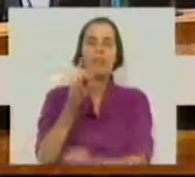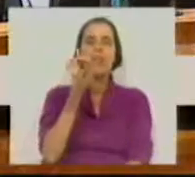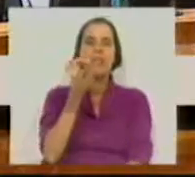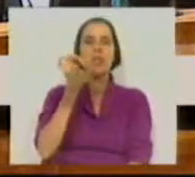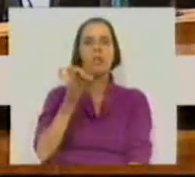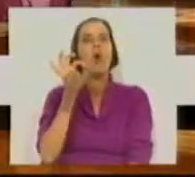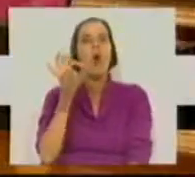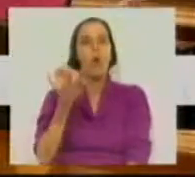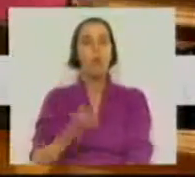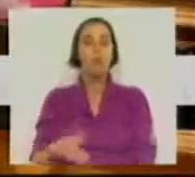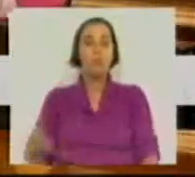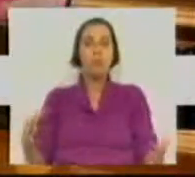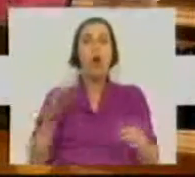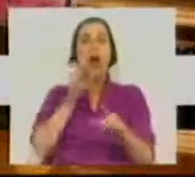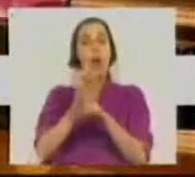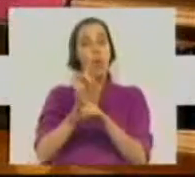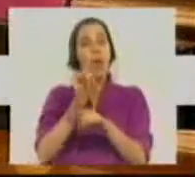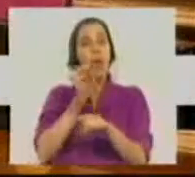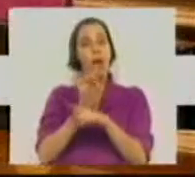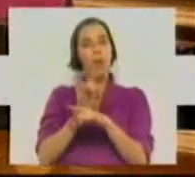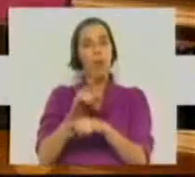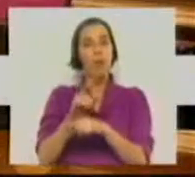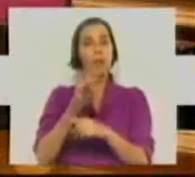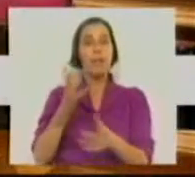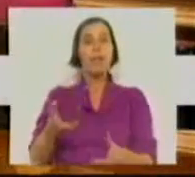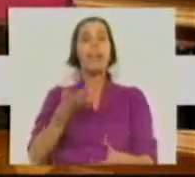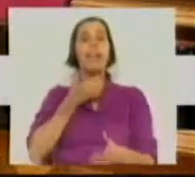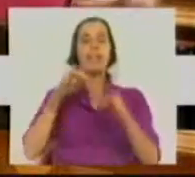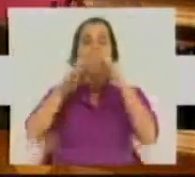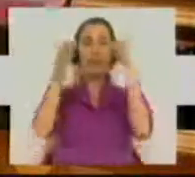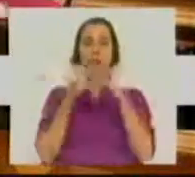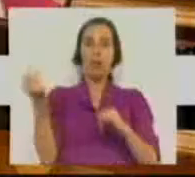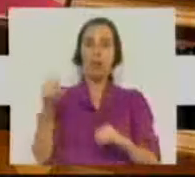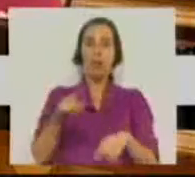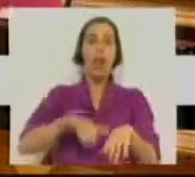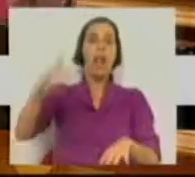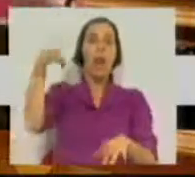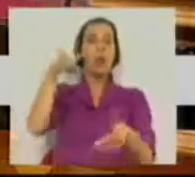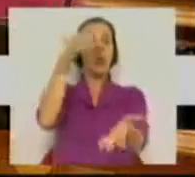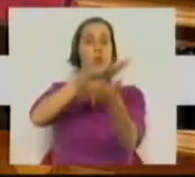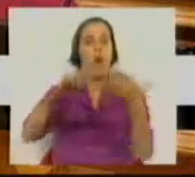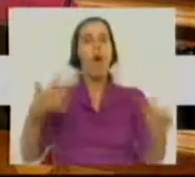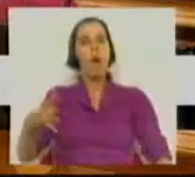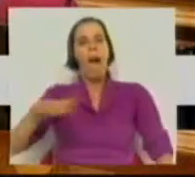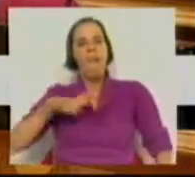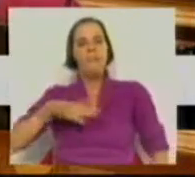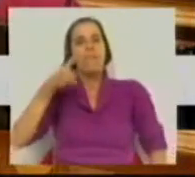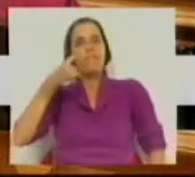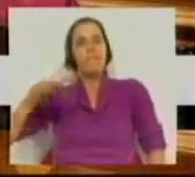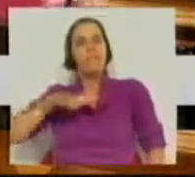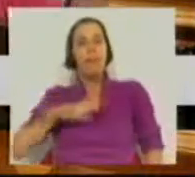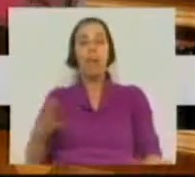6.8. E quando vem a crise internacional, que os senhores na altura desconheciam e agora já reconhecem,